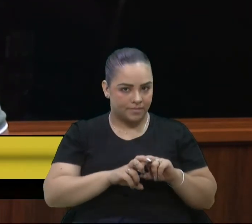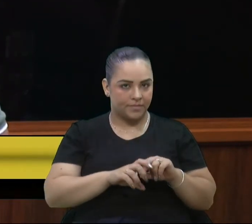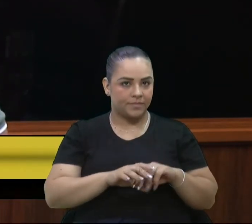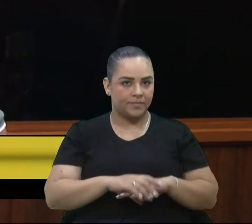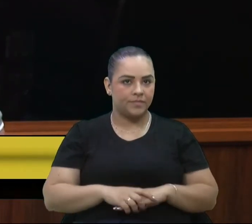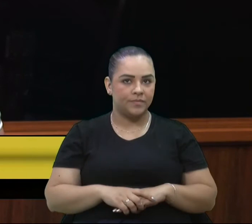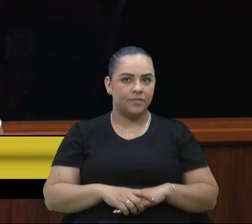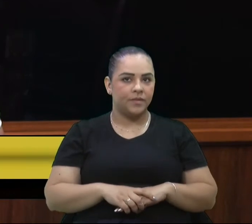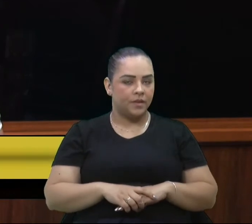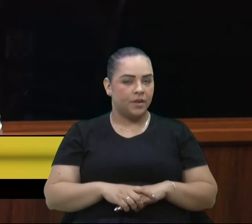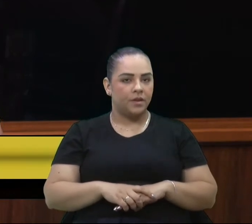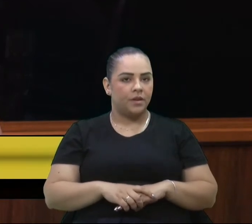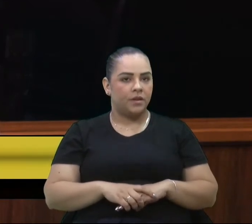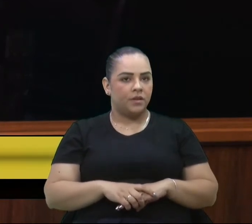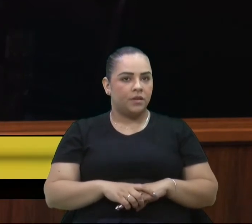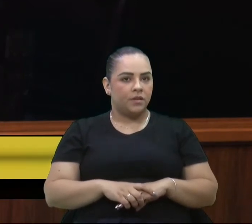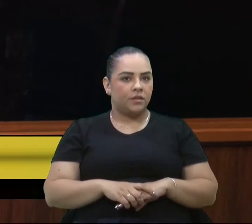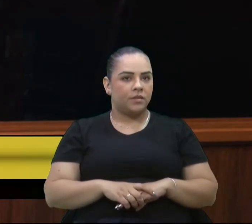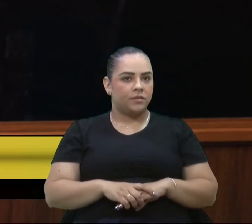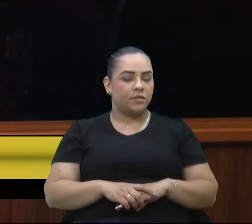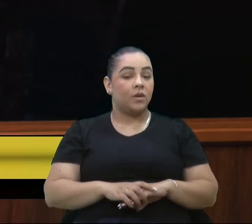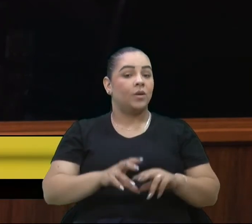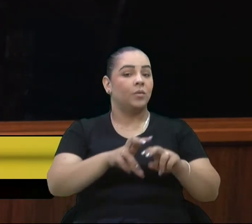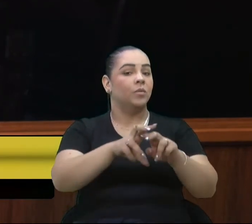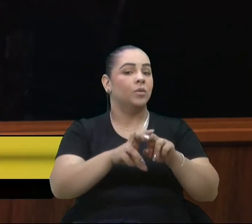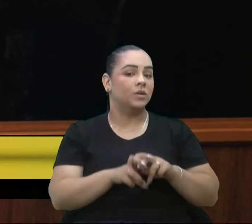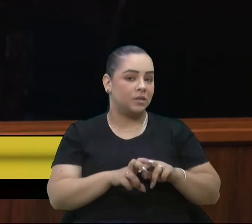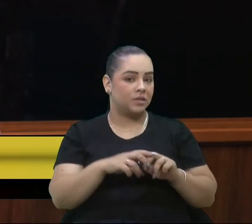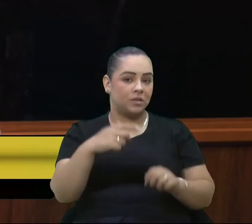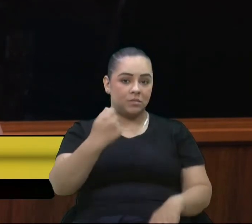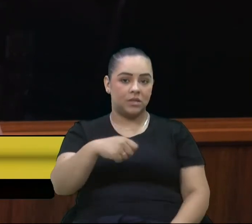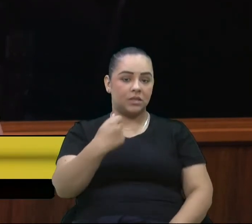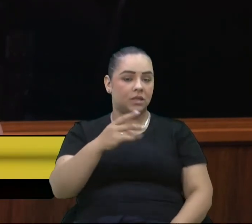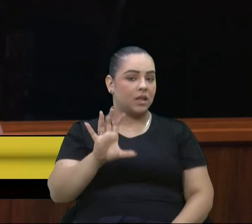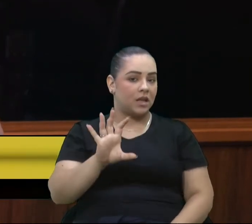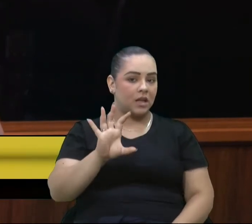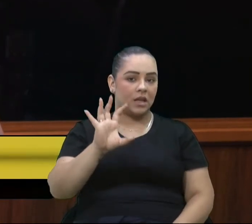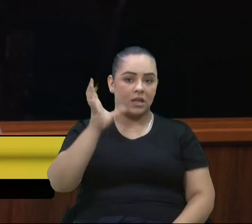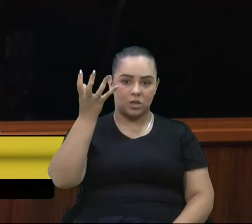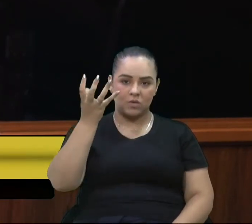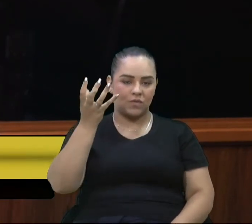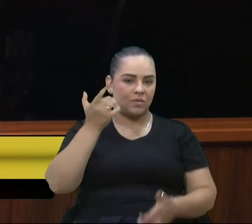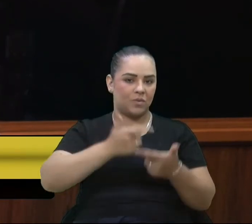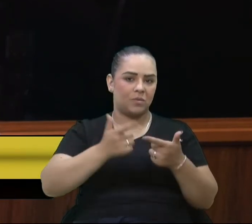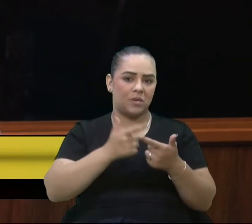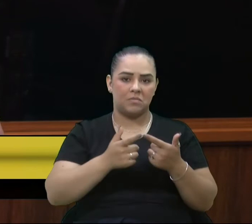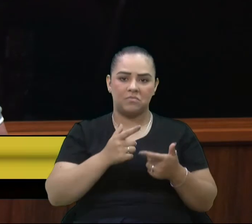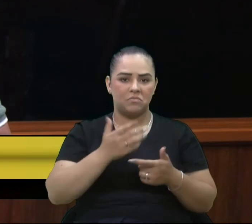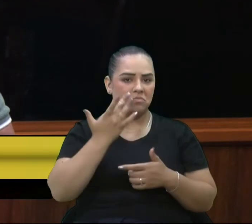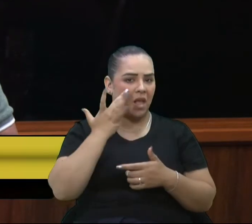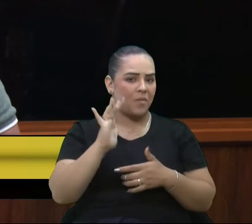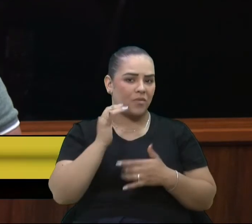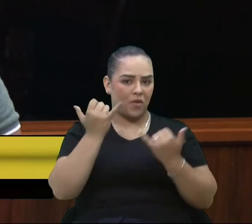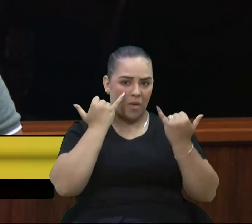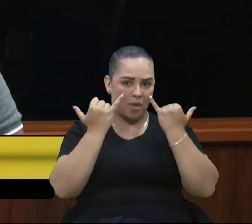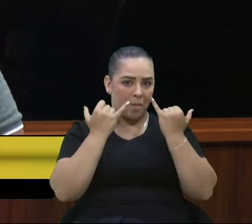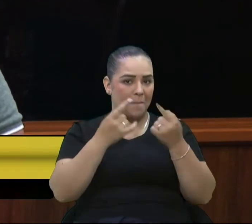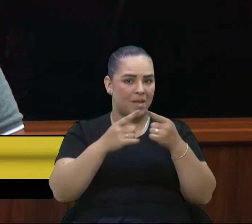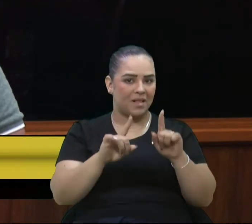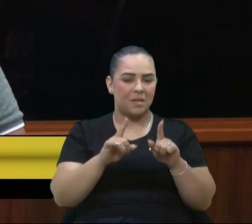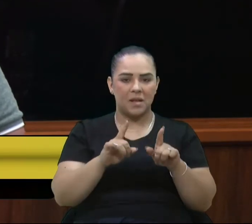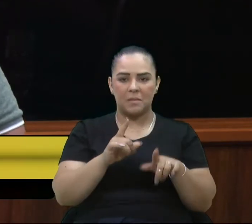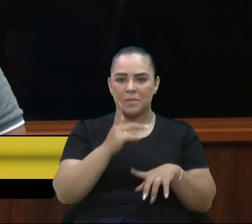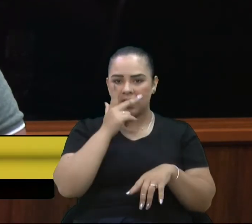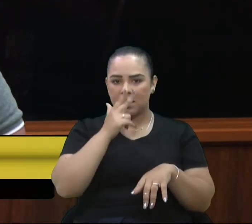de que problemas sejam sanados. Eu não tenho informação, mas me parece que o britador segue